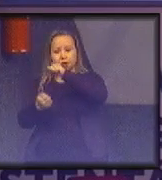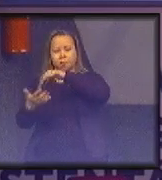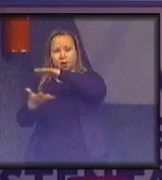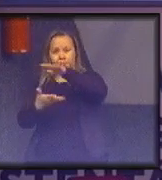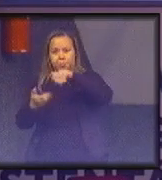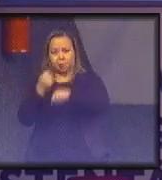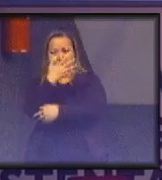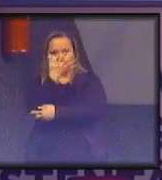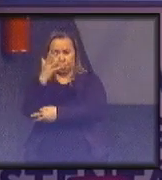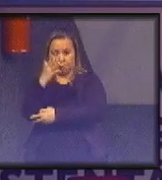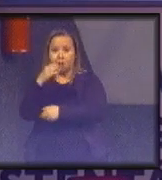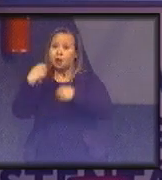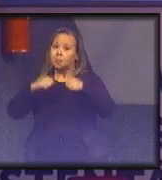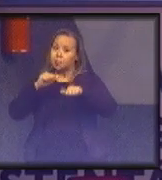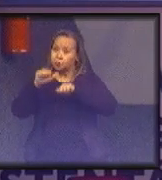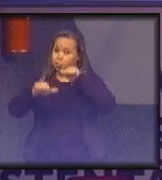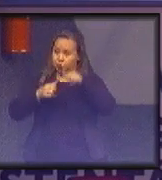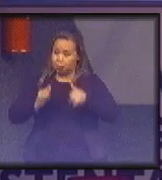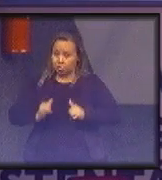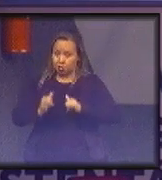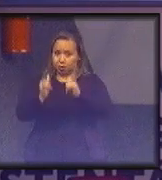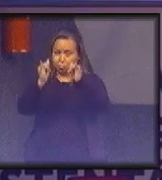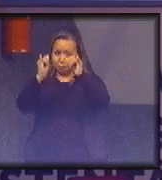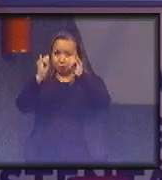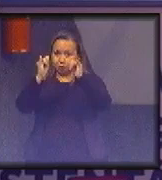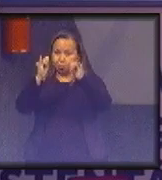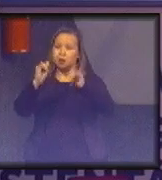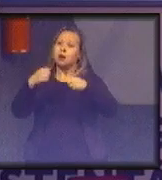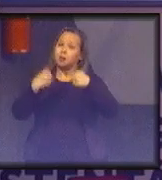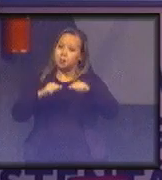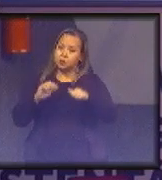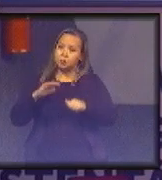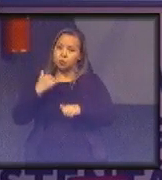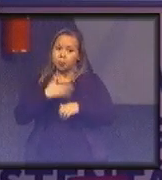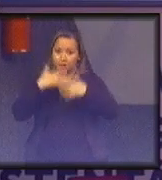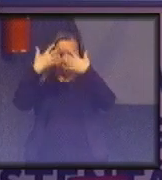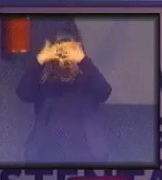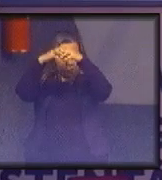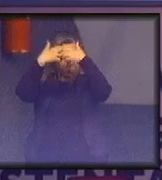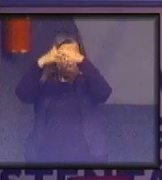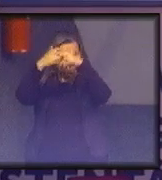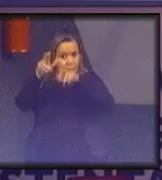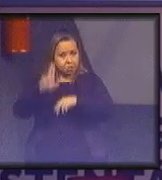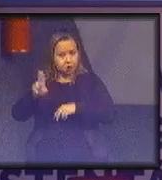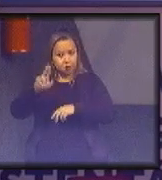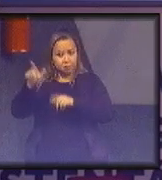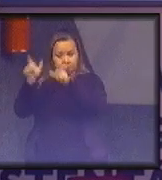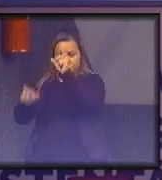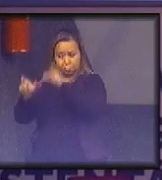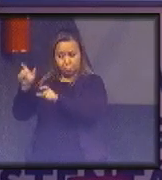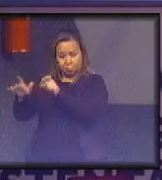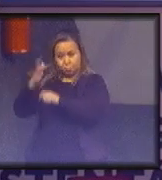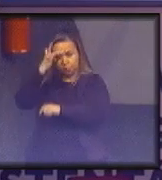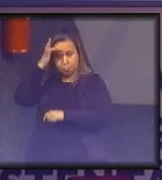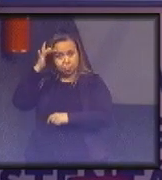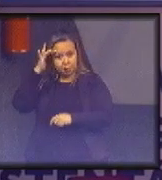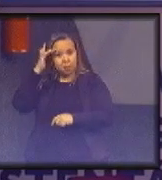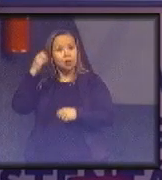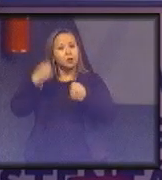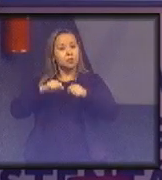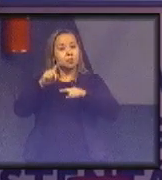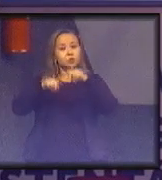precisamos de mudanças tecnológicas, nós precisamos de uma nova consciência dos consumidores, e precisamos de produtos e serviços